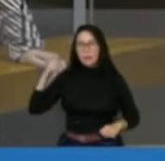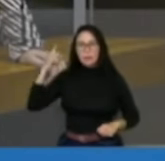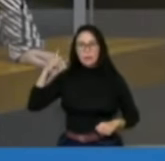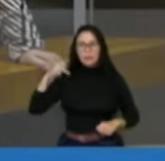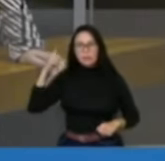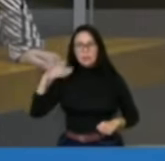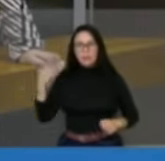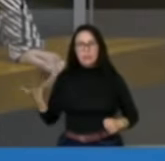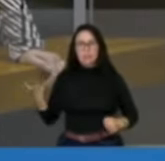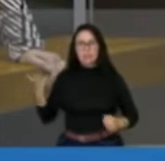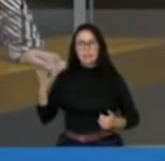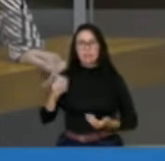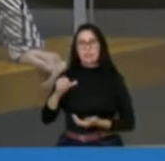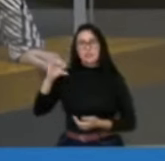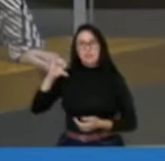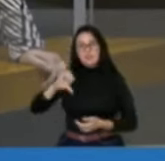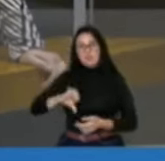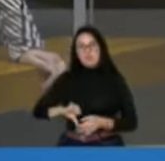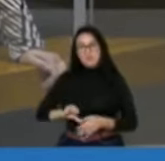estirpe.